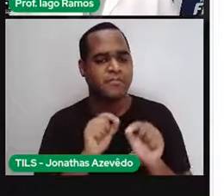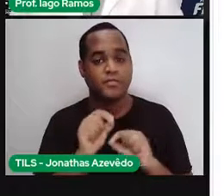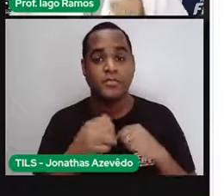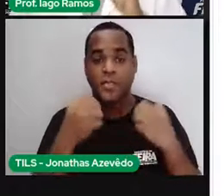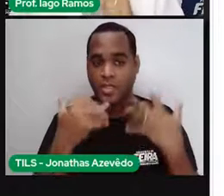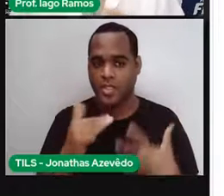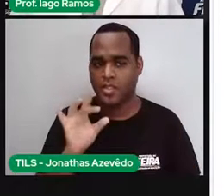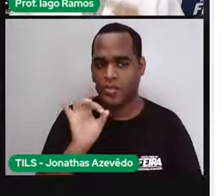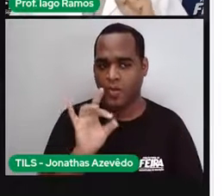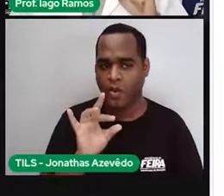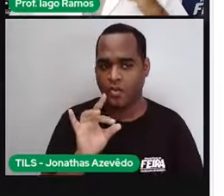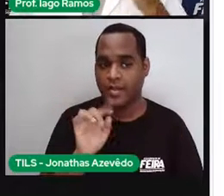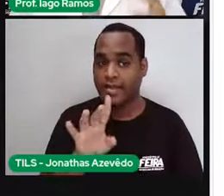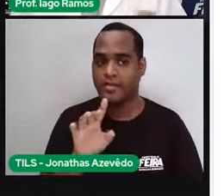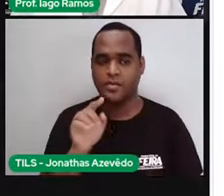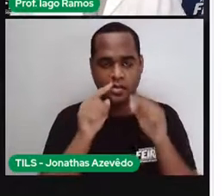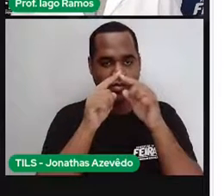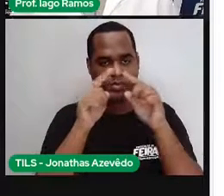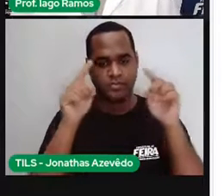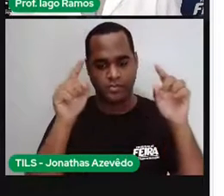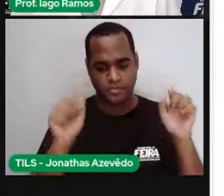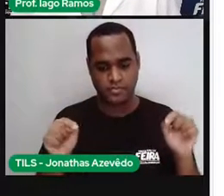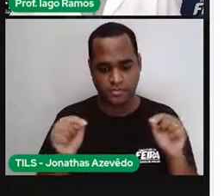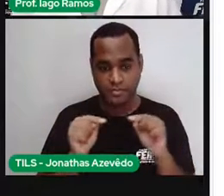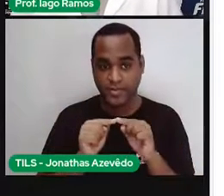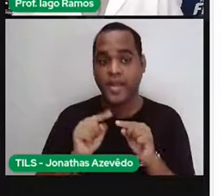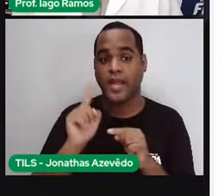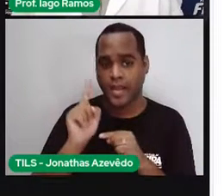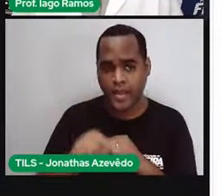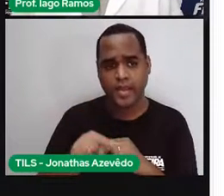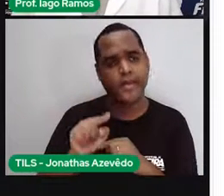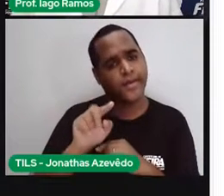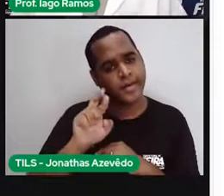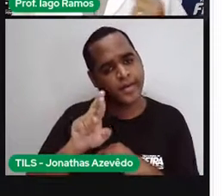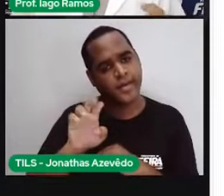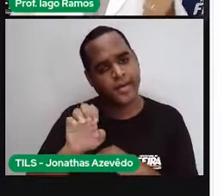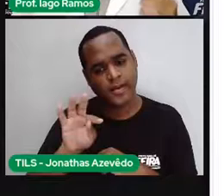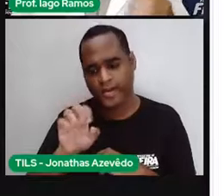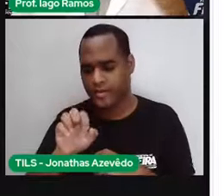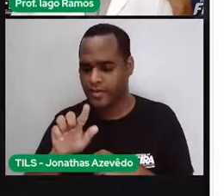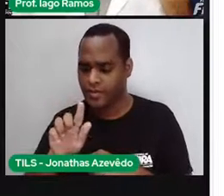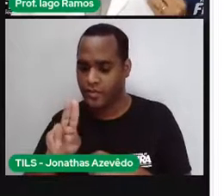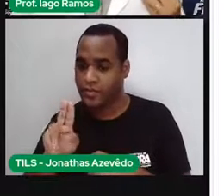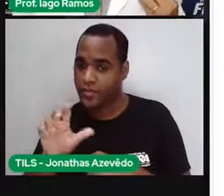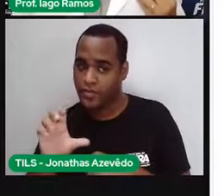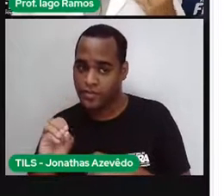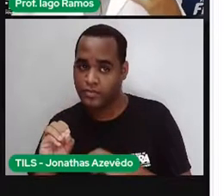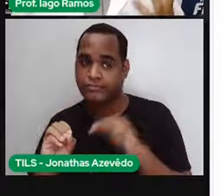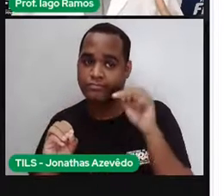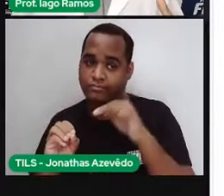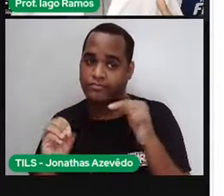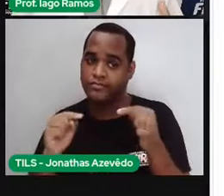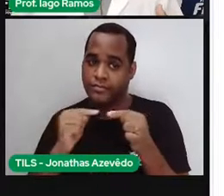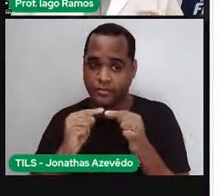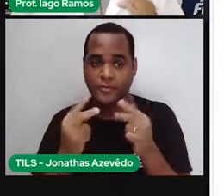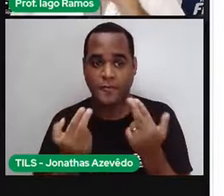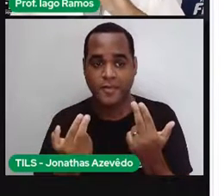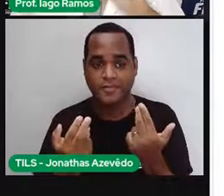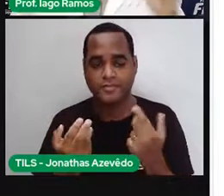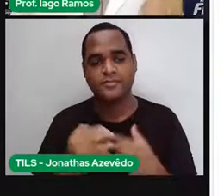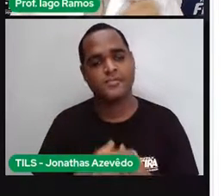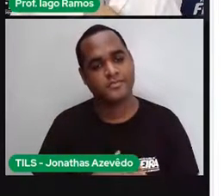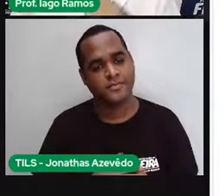o quadrado ele é um retângulo. A gente pensaria daquela forma. Bom, não dá para fazer